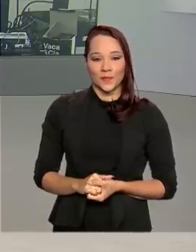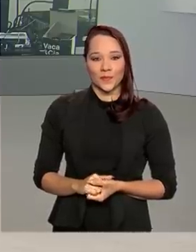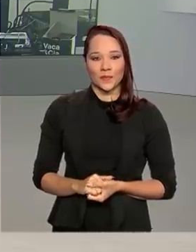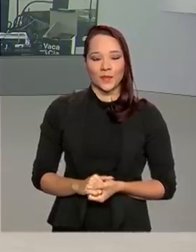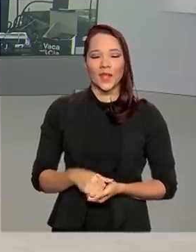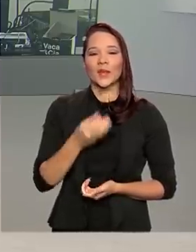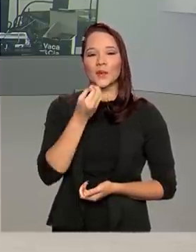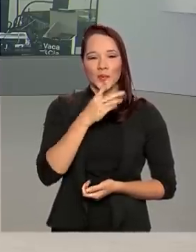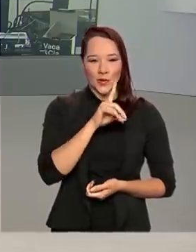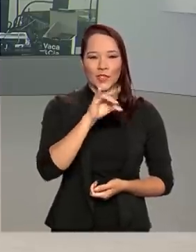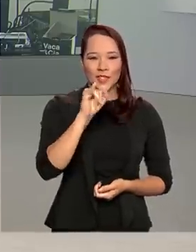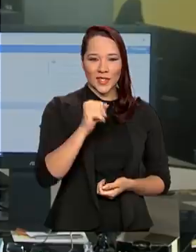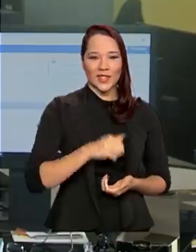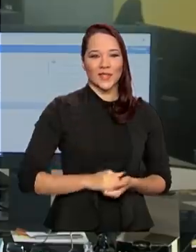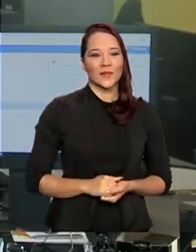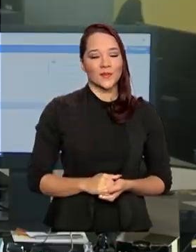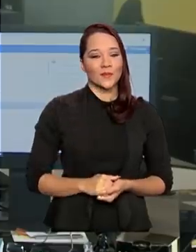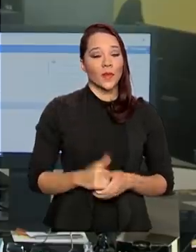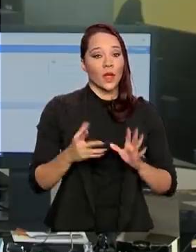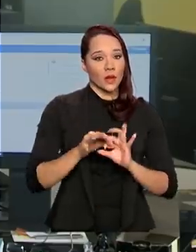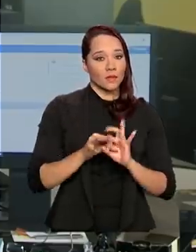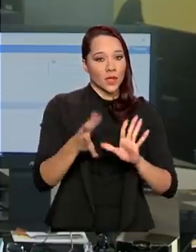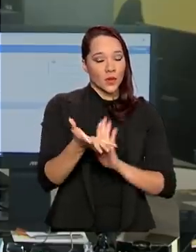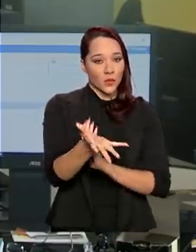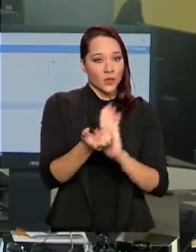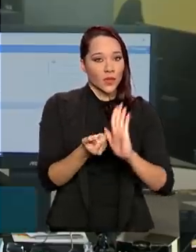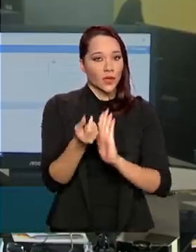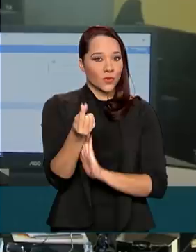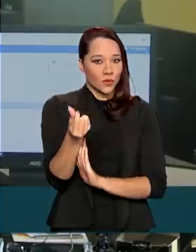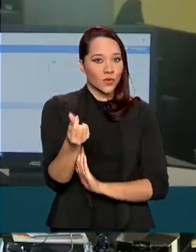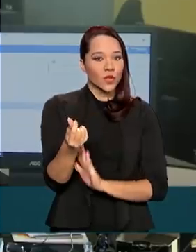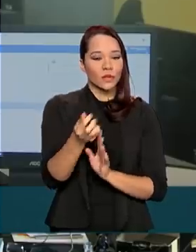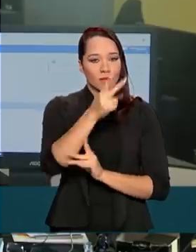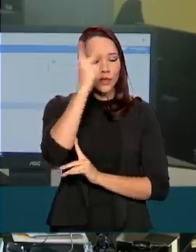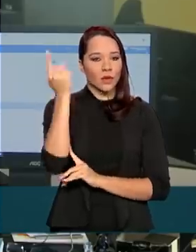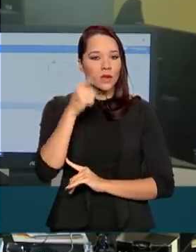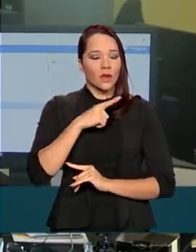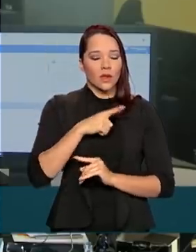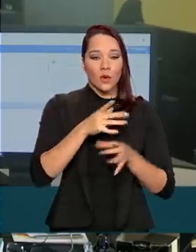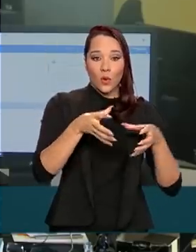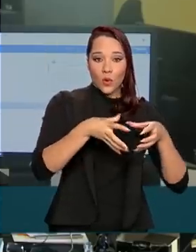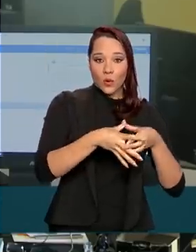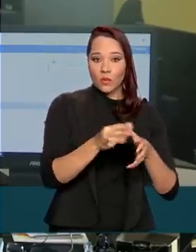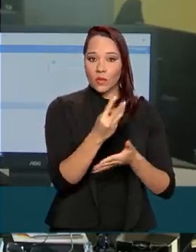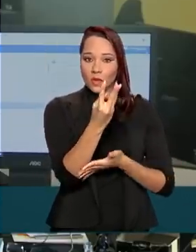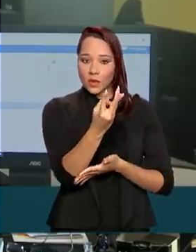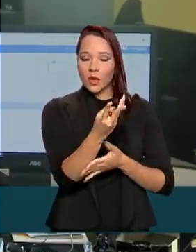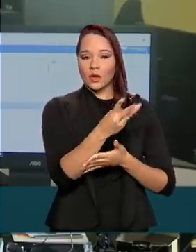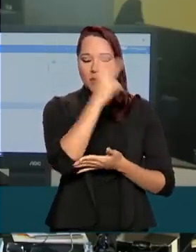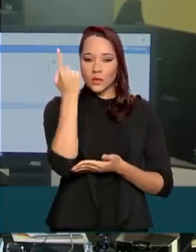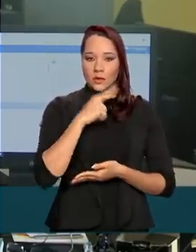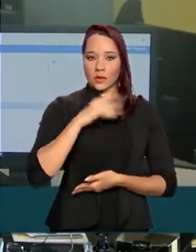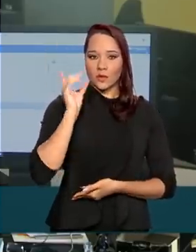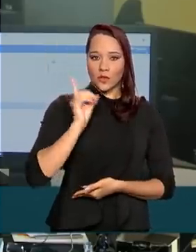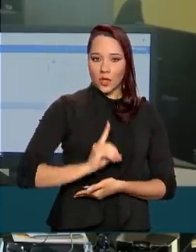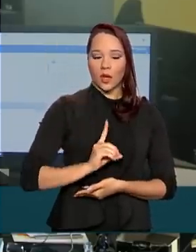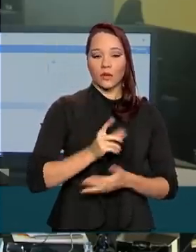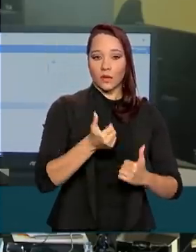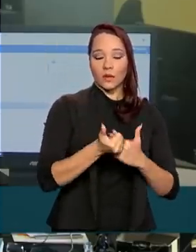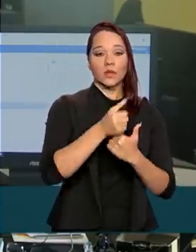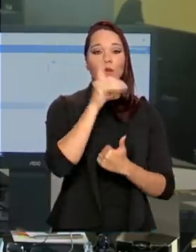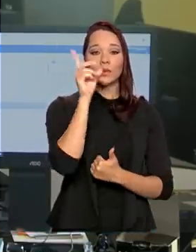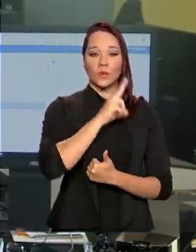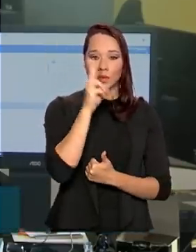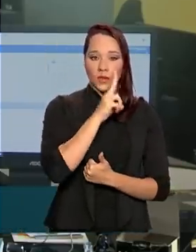Bom dia, Renata. A liberação do saque em dinheiro para quem pertence ao lote 3 dos beneficiários do auxílio